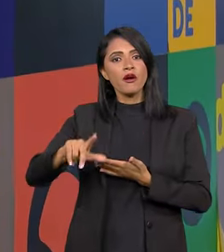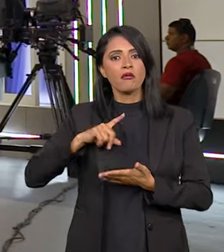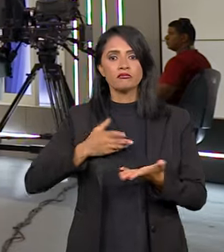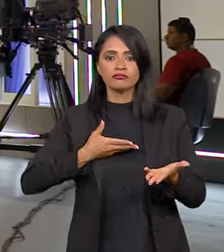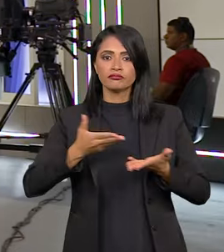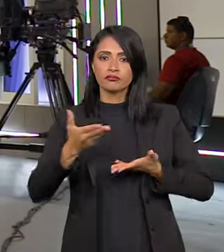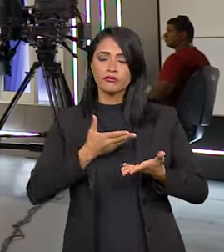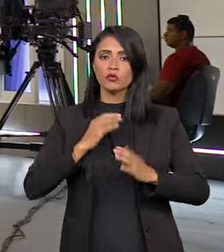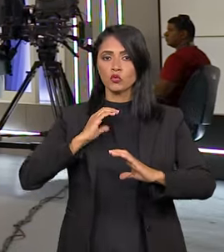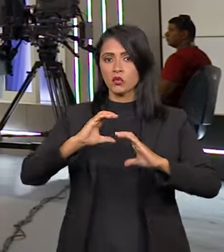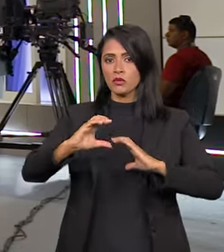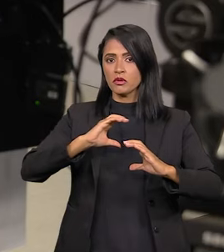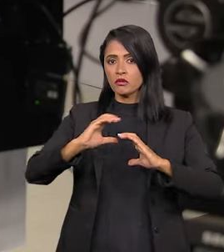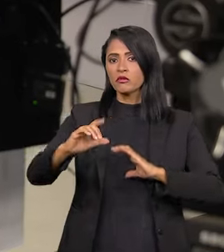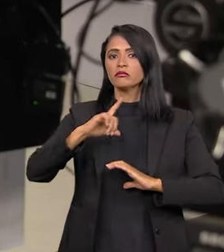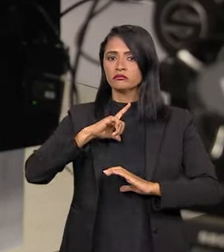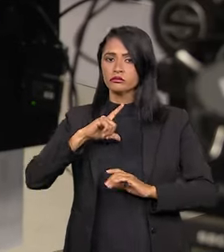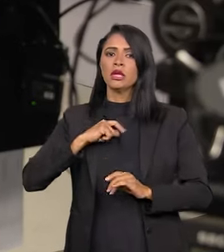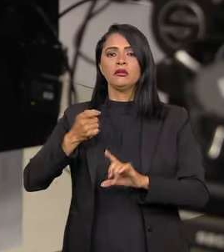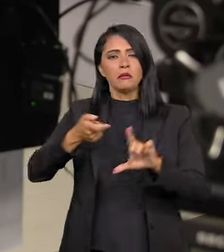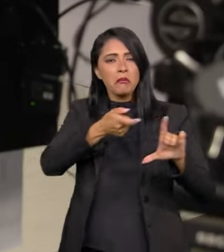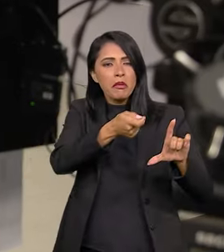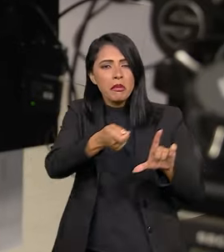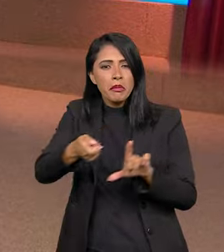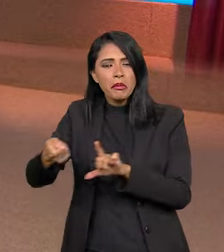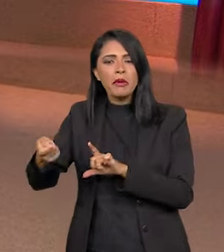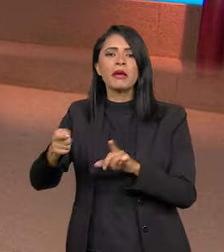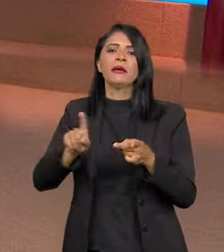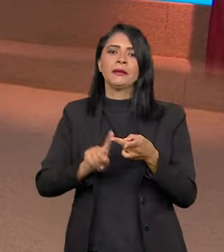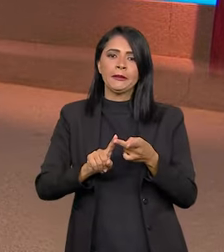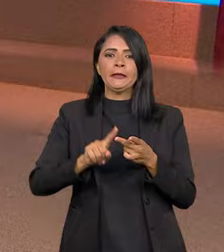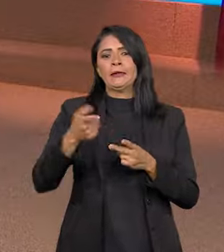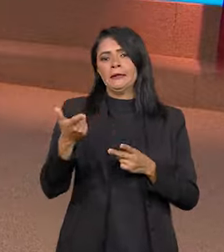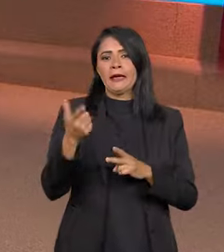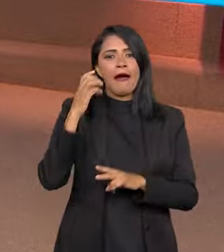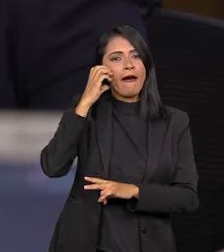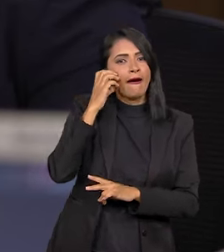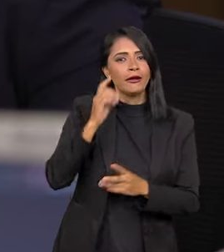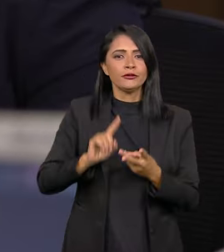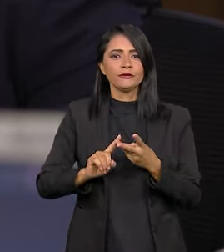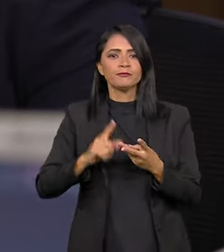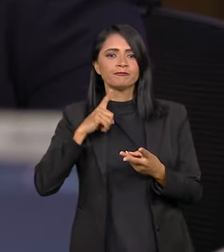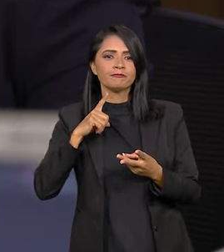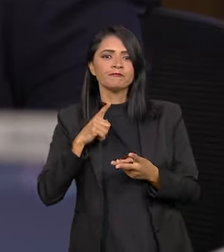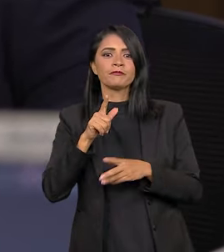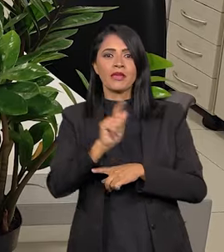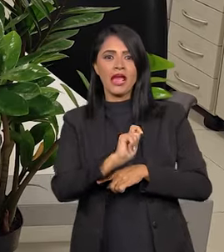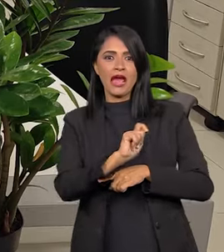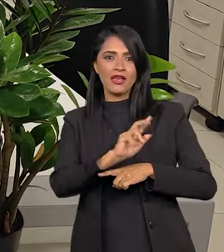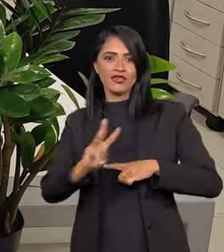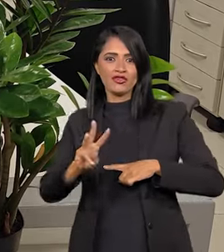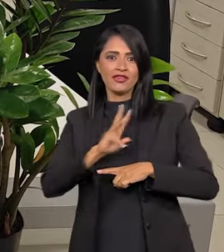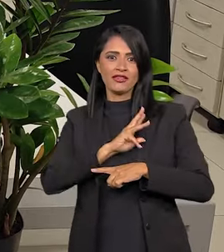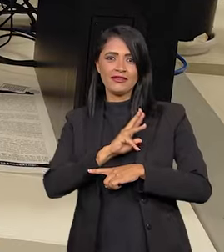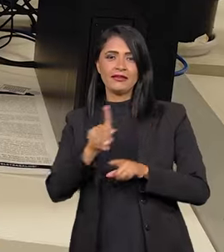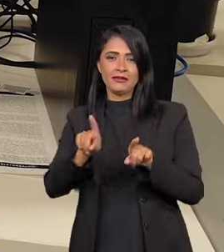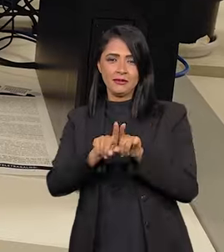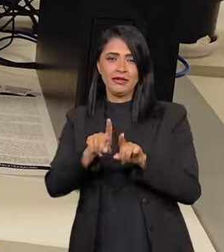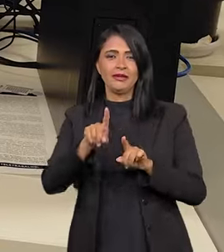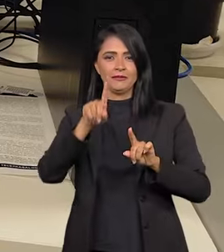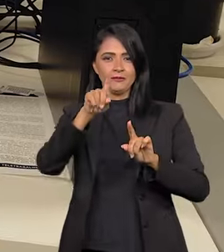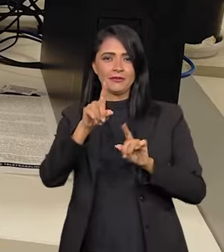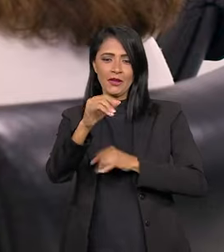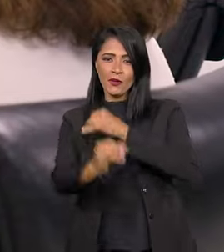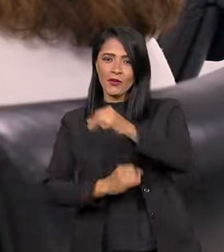oferece uma diversidade de serviços de comunicação que incluem canais de televisão, emissoras de rádio, além de agências de